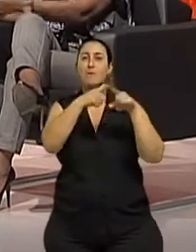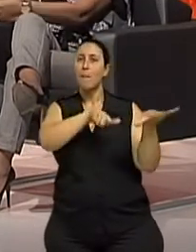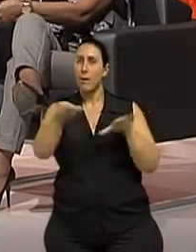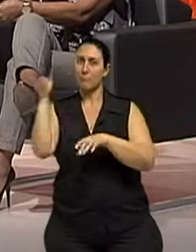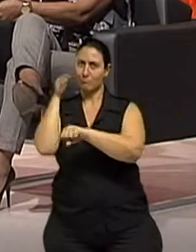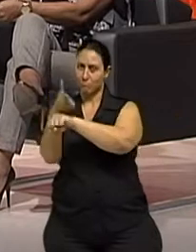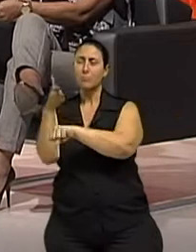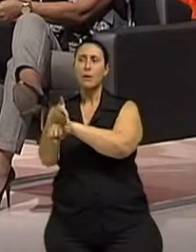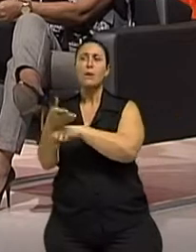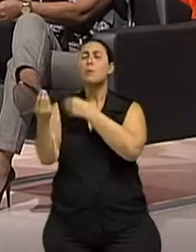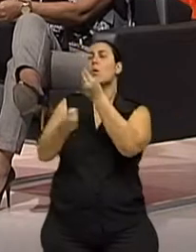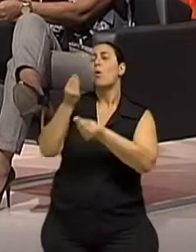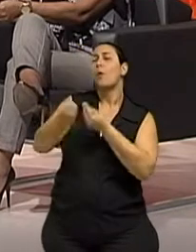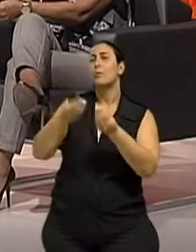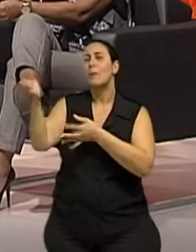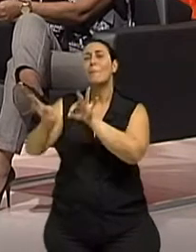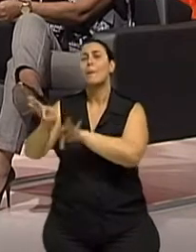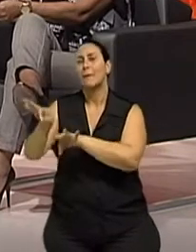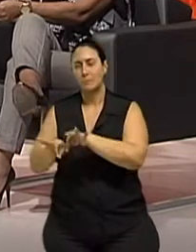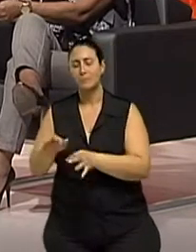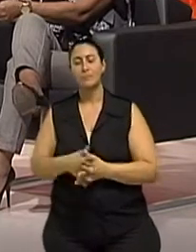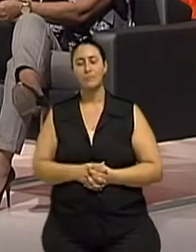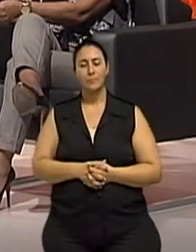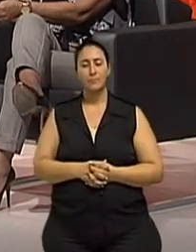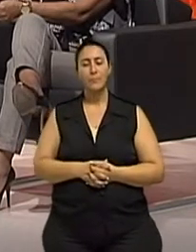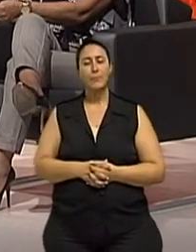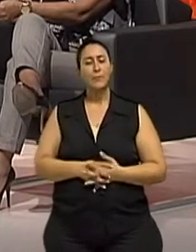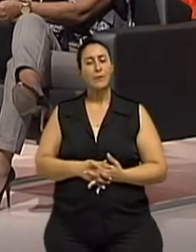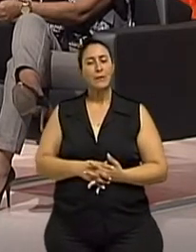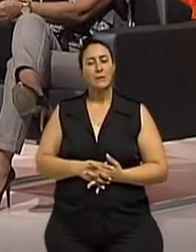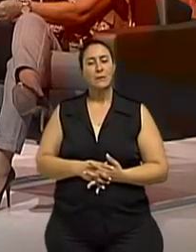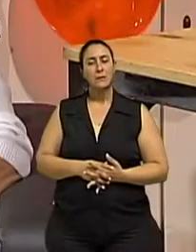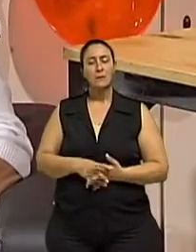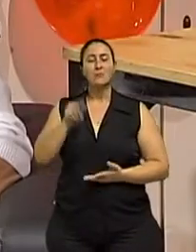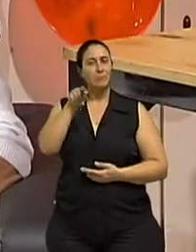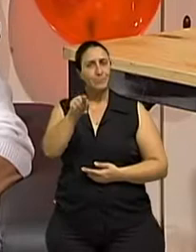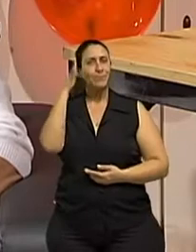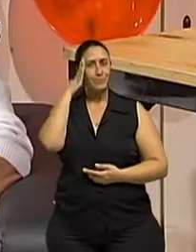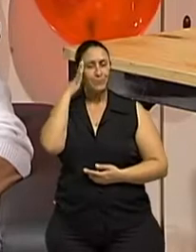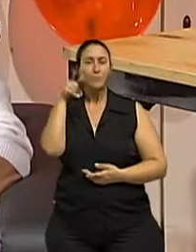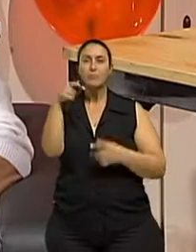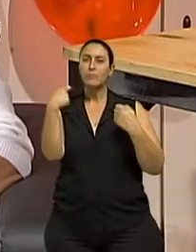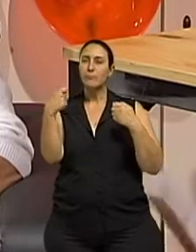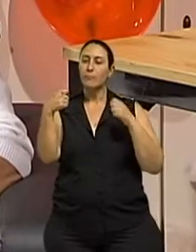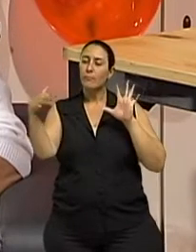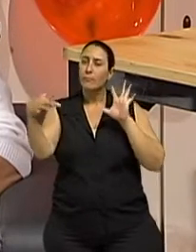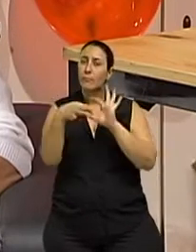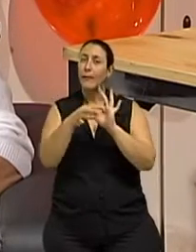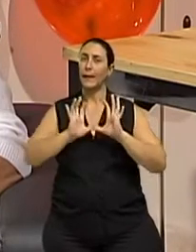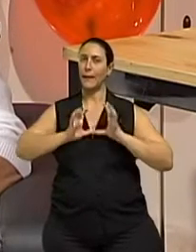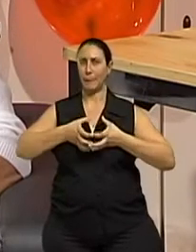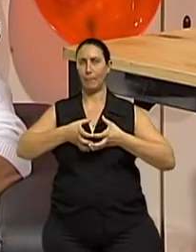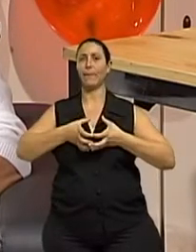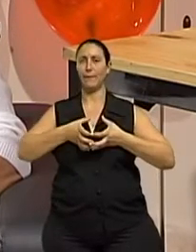Sim. Mas, sob o meu ponto de vista, eu acho que tu tens que integrar uma equipe. Ah,